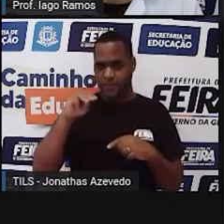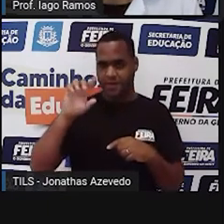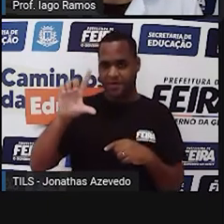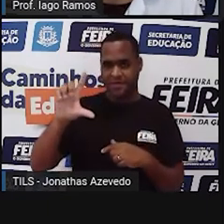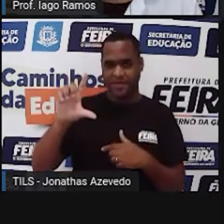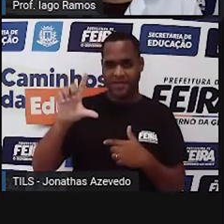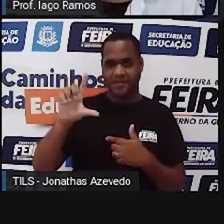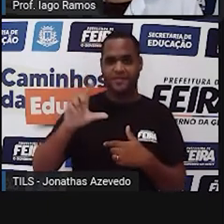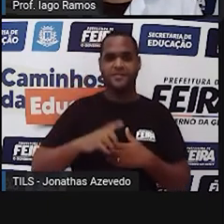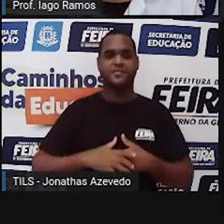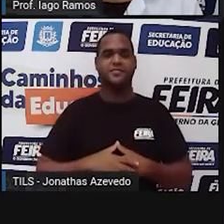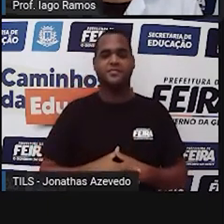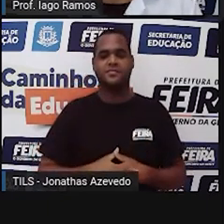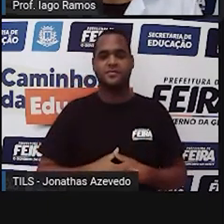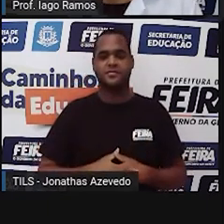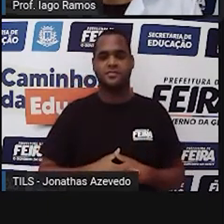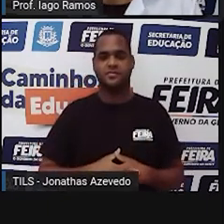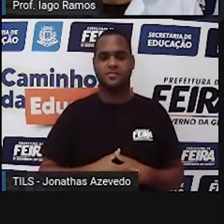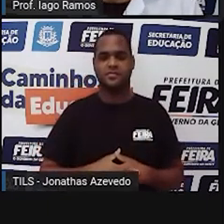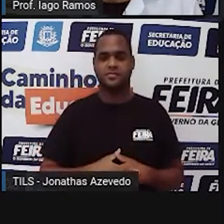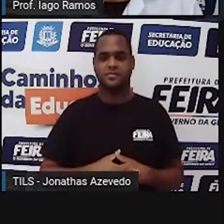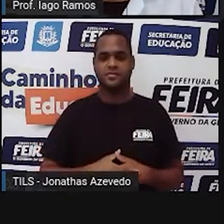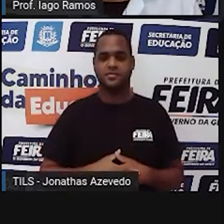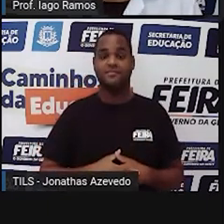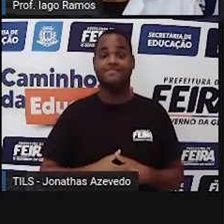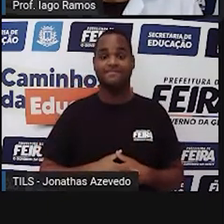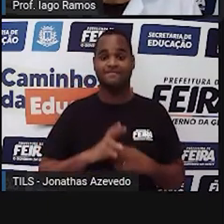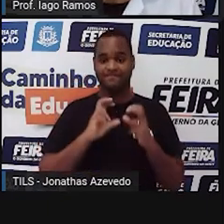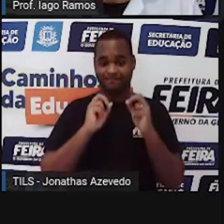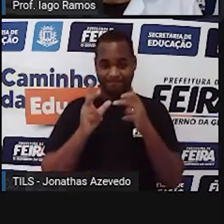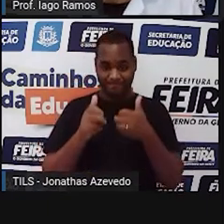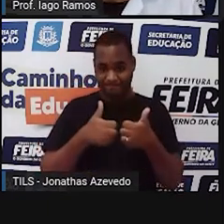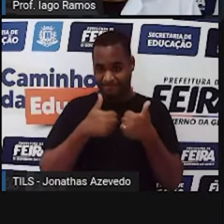mil ml, né, beleza?